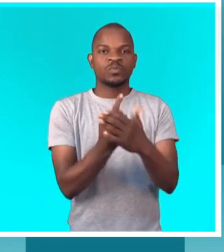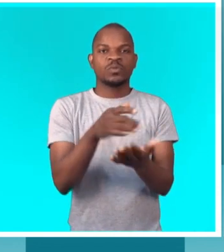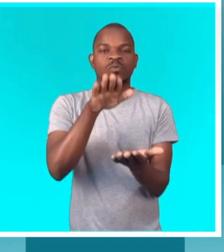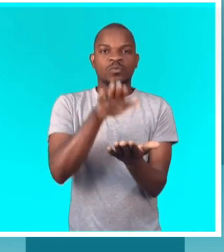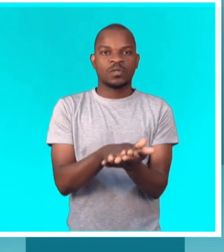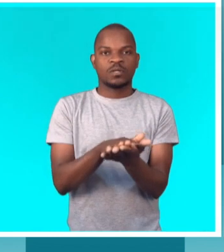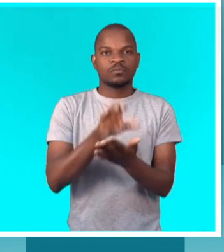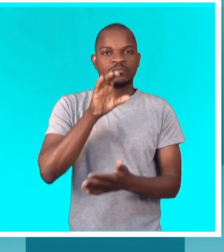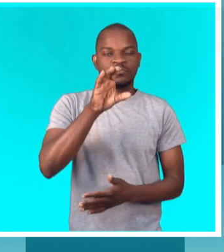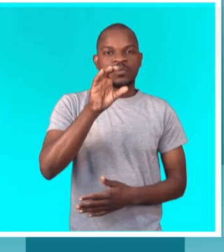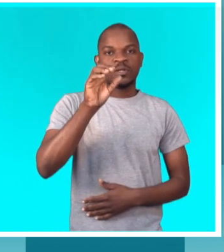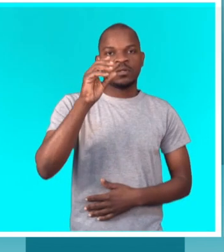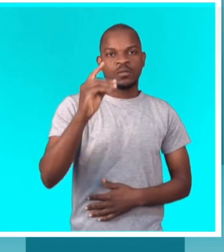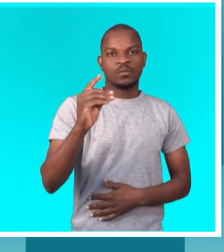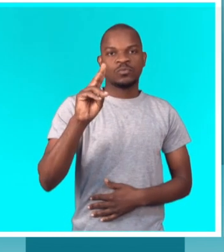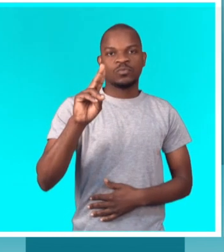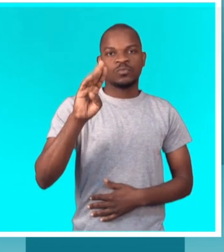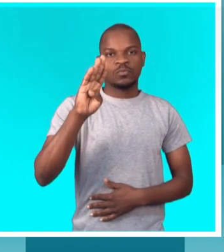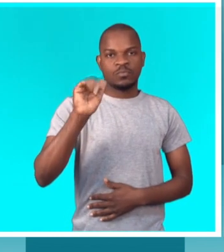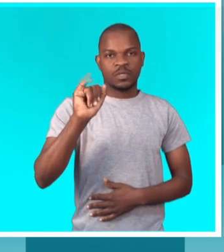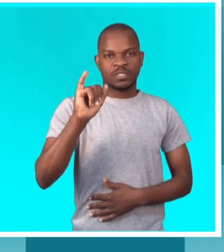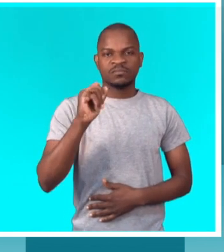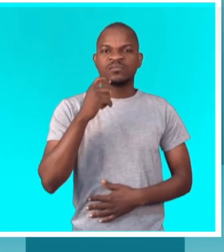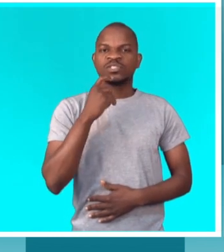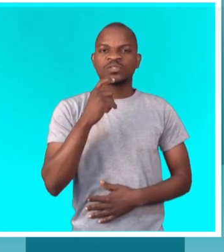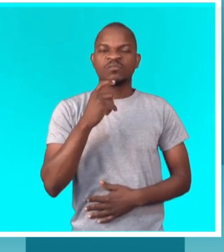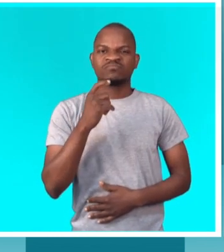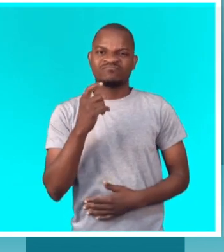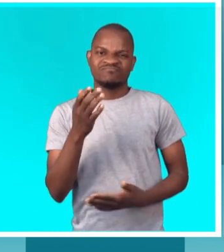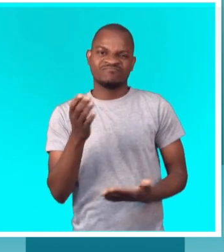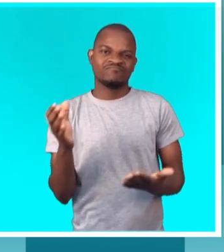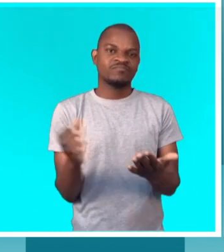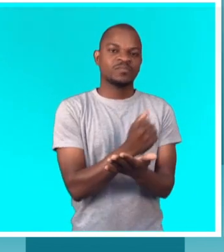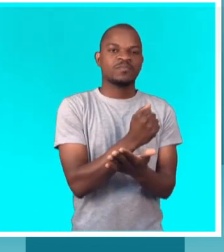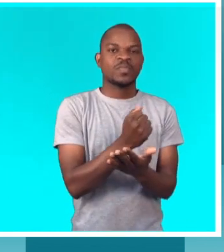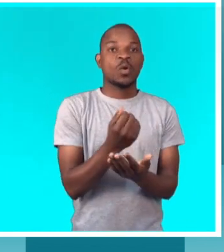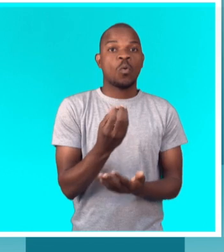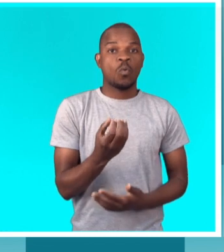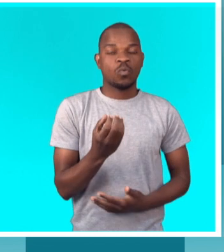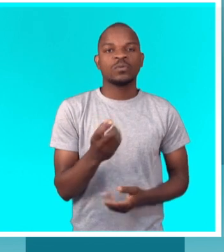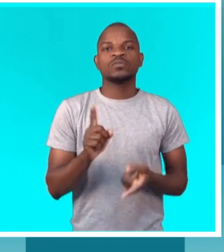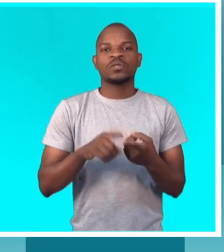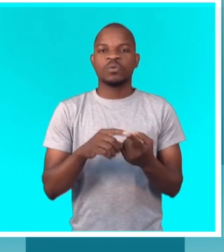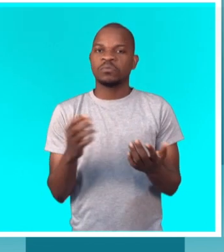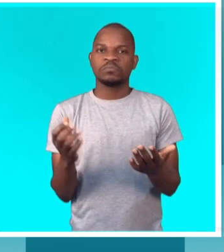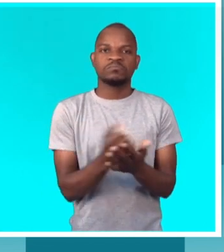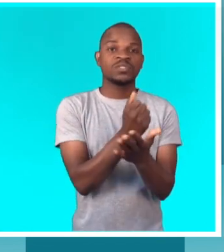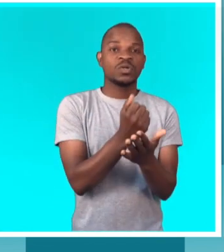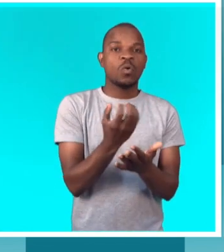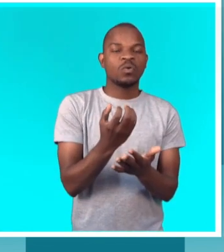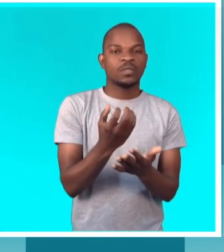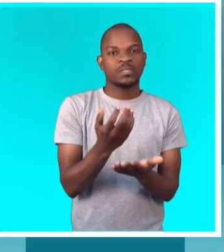em novembro deste ano, diz que a sua meta é a medalha de ouro e atingir os mínimos paralímpicos.